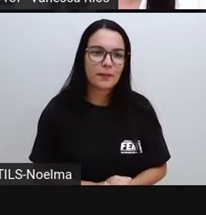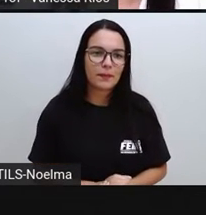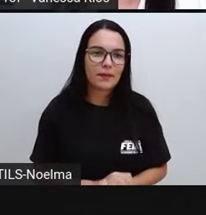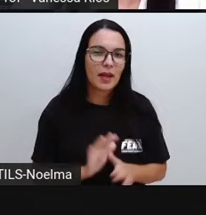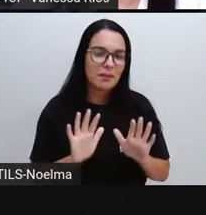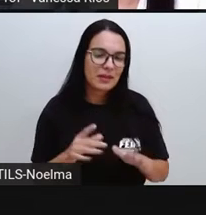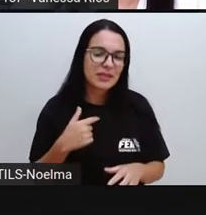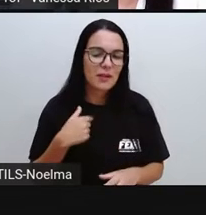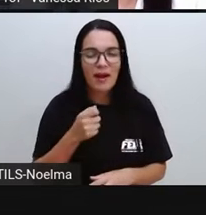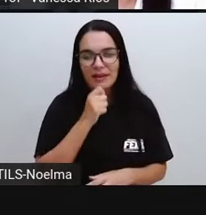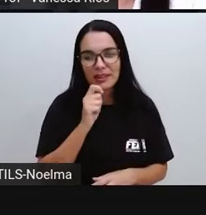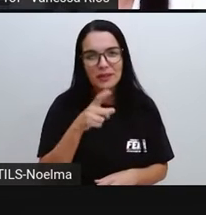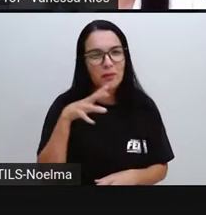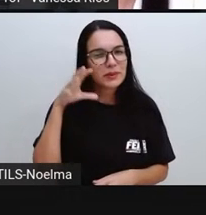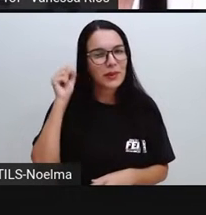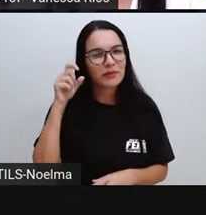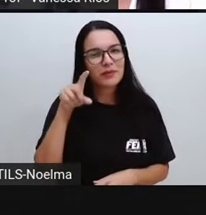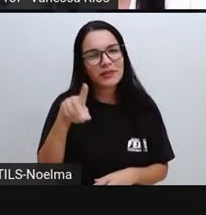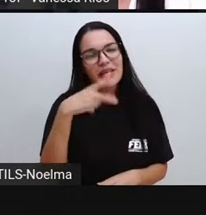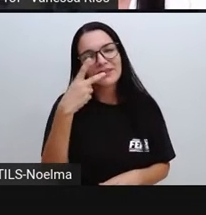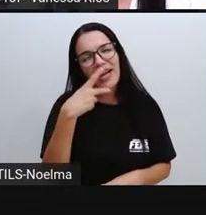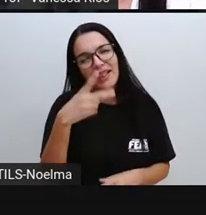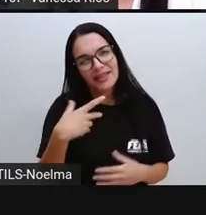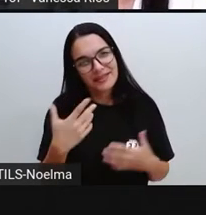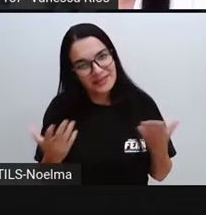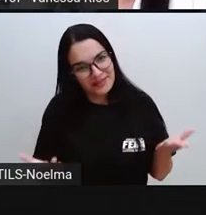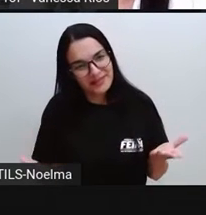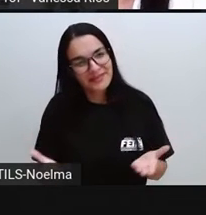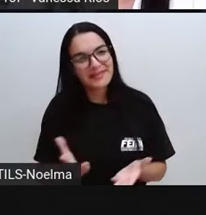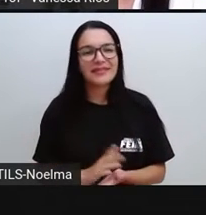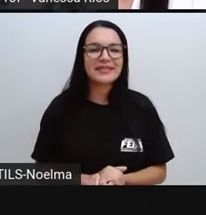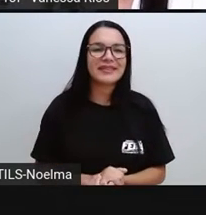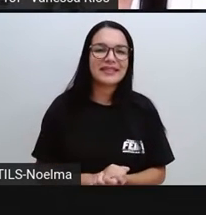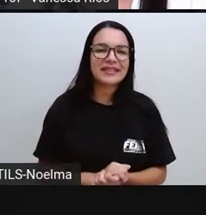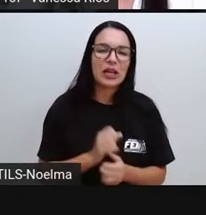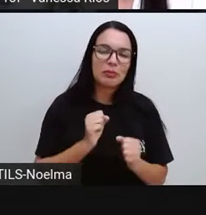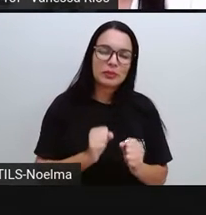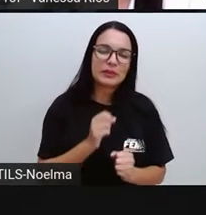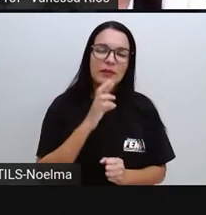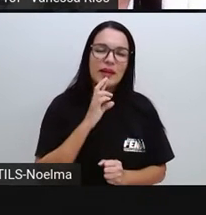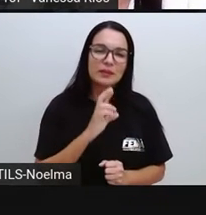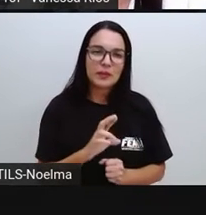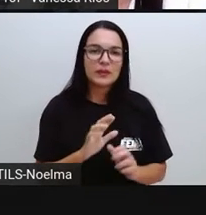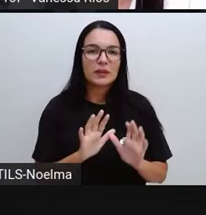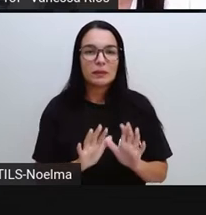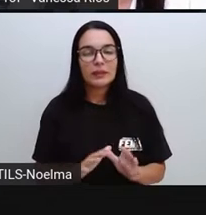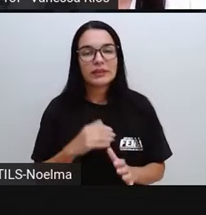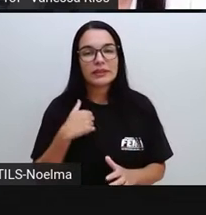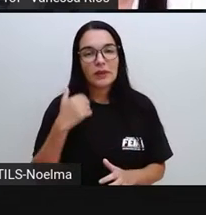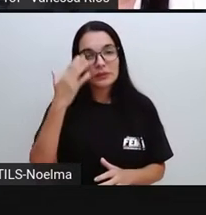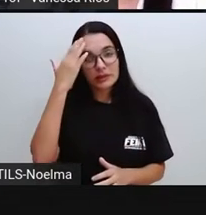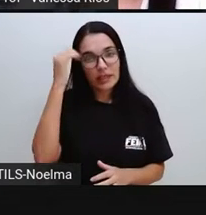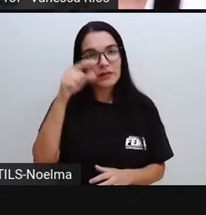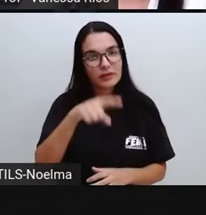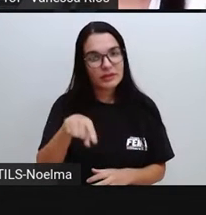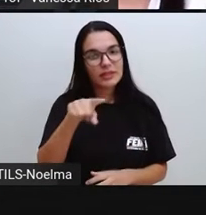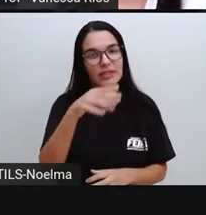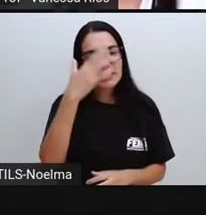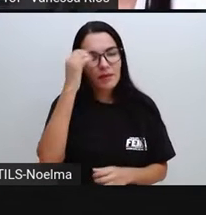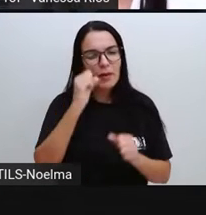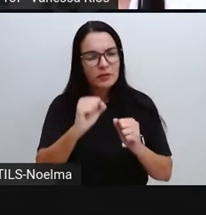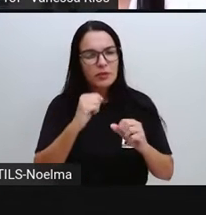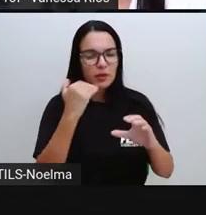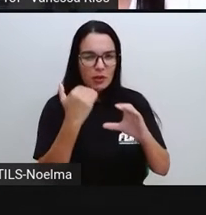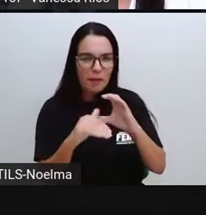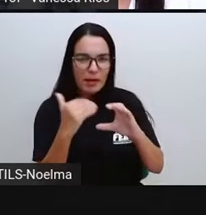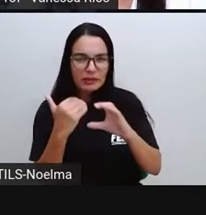pode ouvir aí as vozes de vocês me falando as possíveis respostas para essas perguntas. Mas você pode anotar,